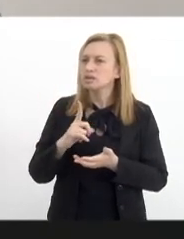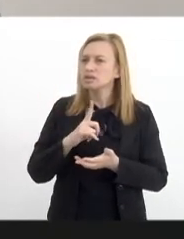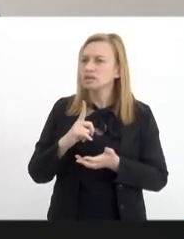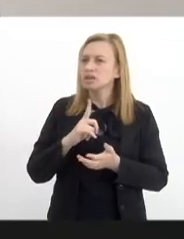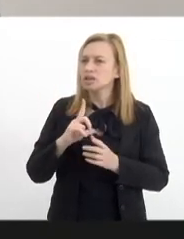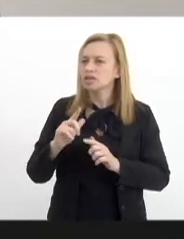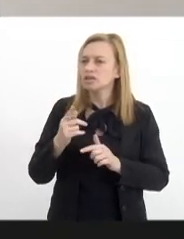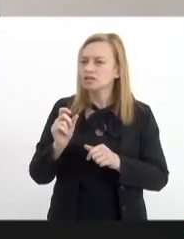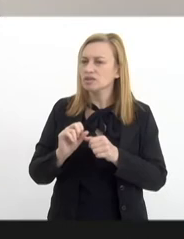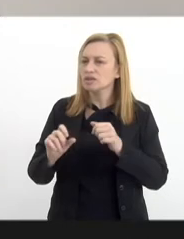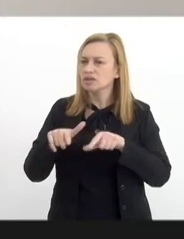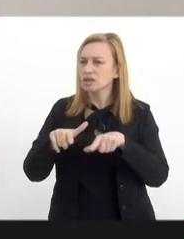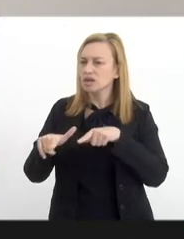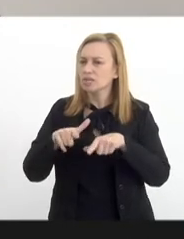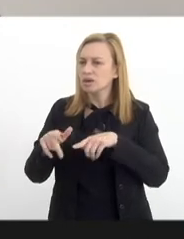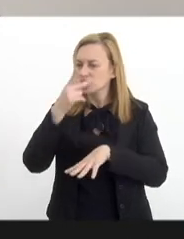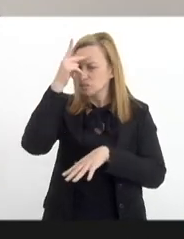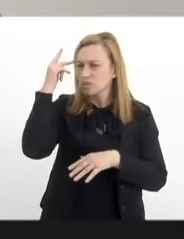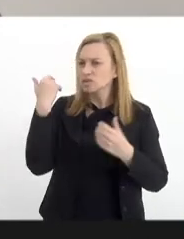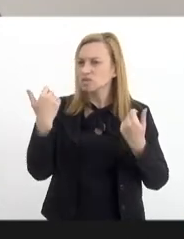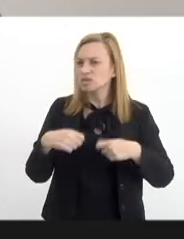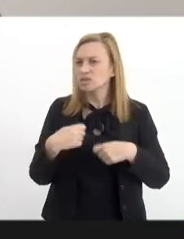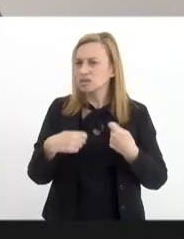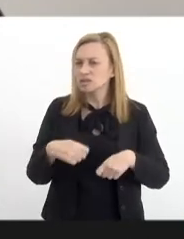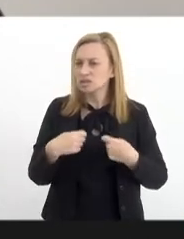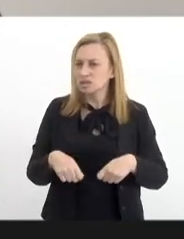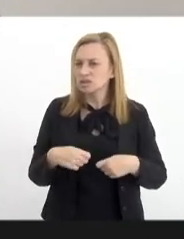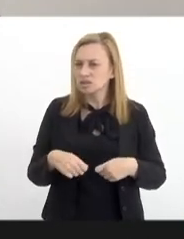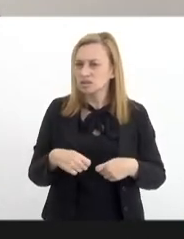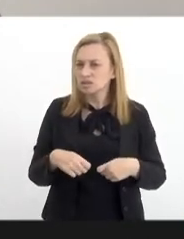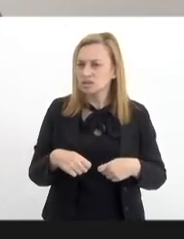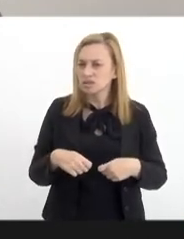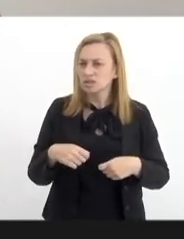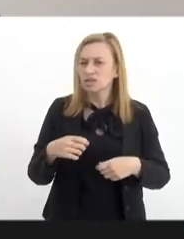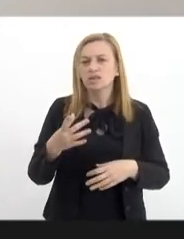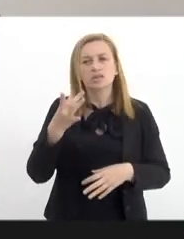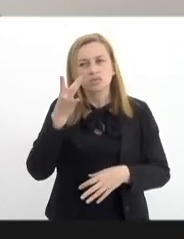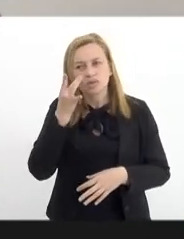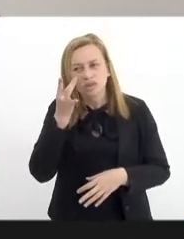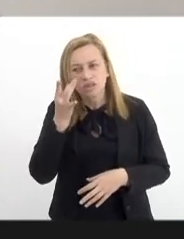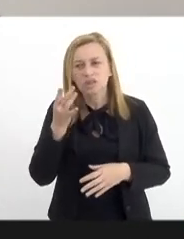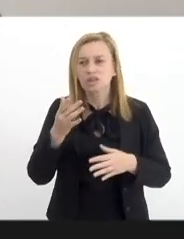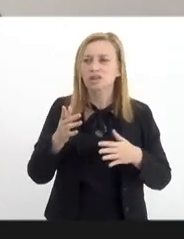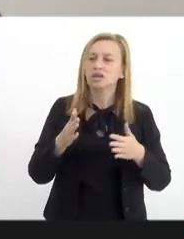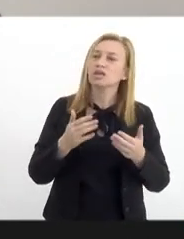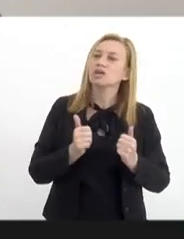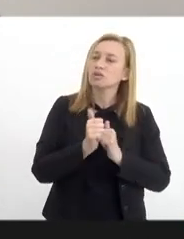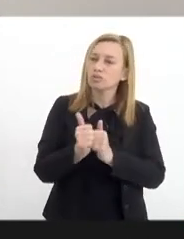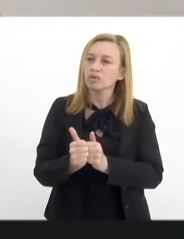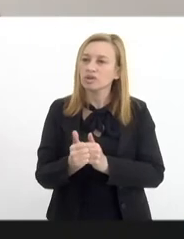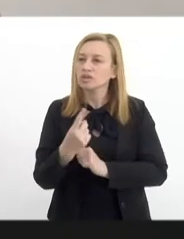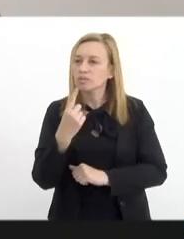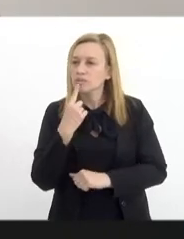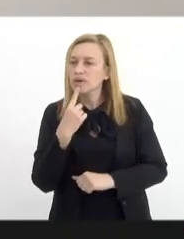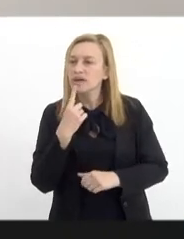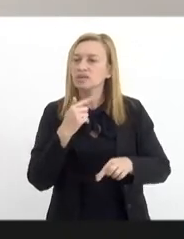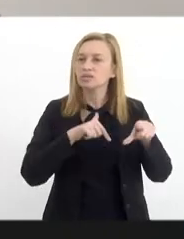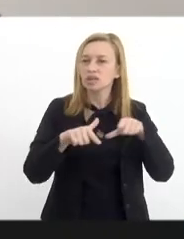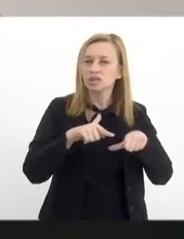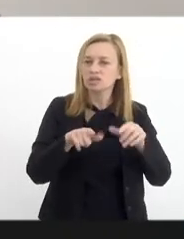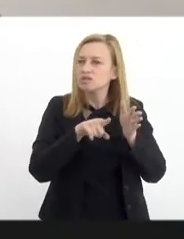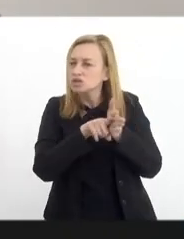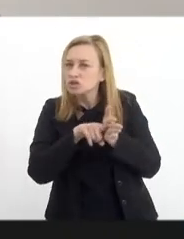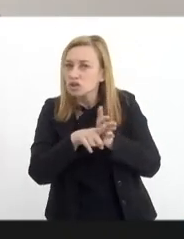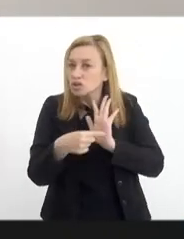essas pessoas que tem necessitado e lá eu estive presente acompanhando de perto todo o trabalho, fiscalizando, mostrando